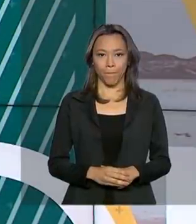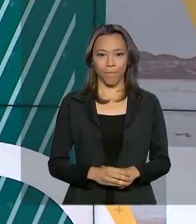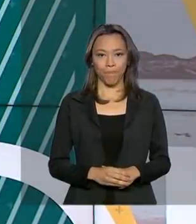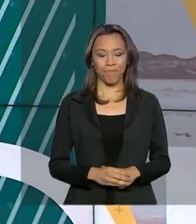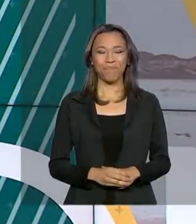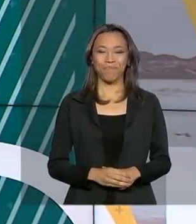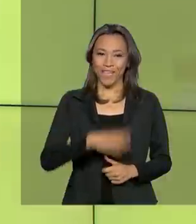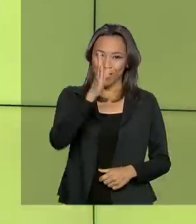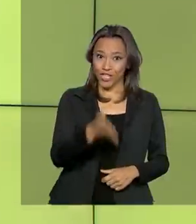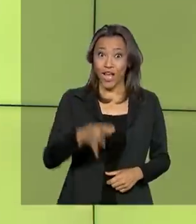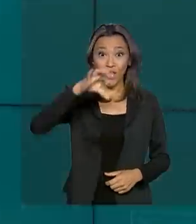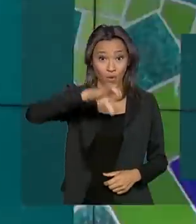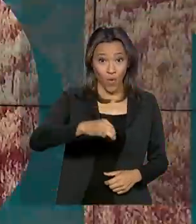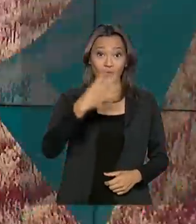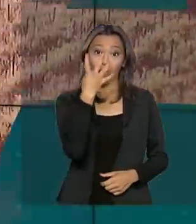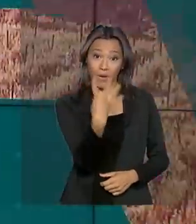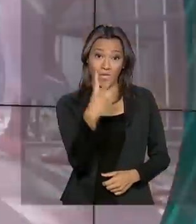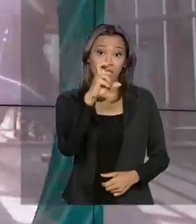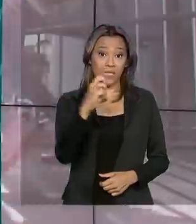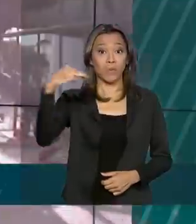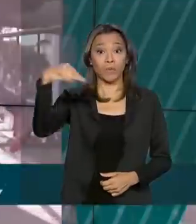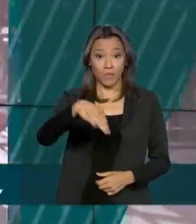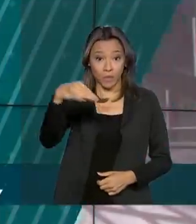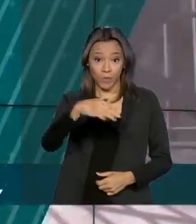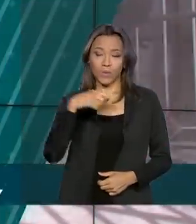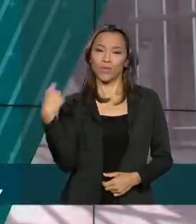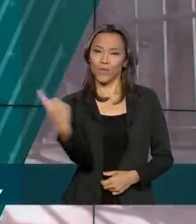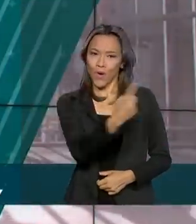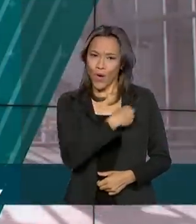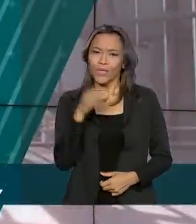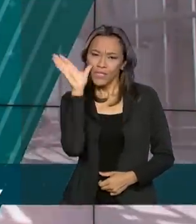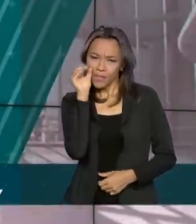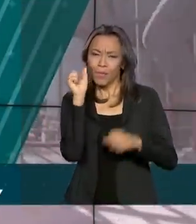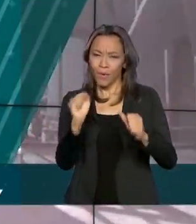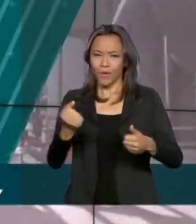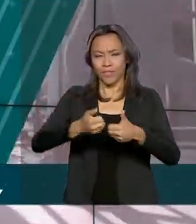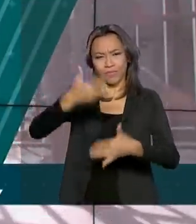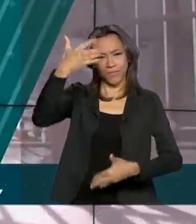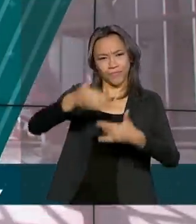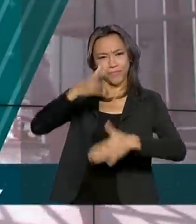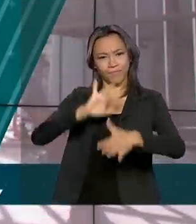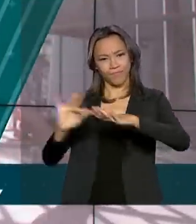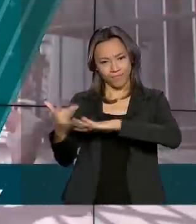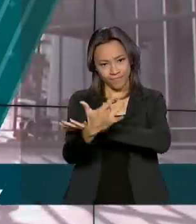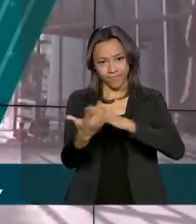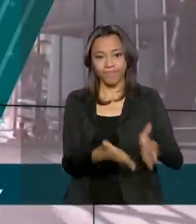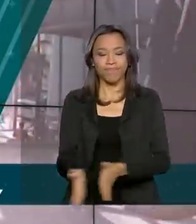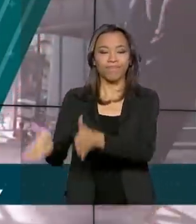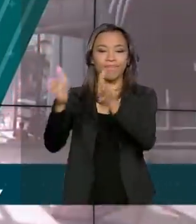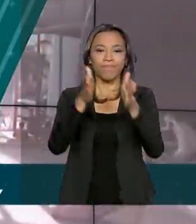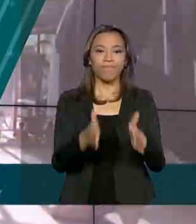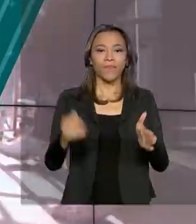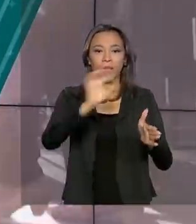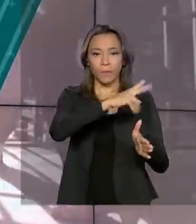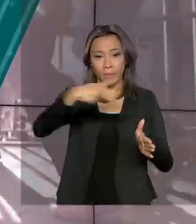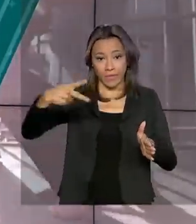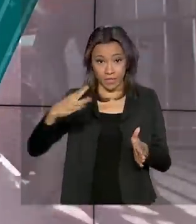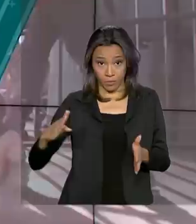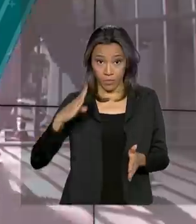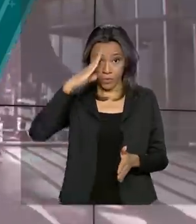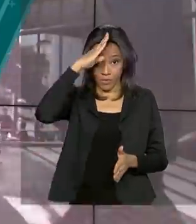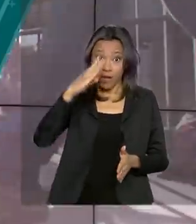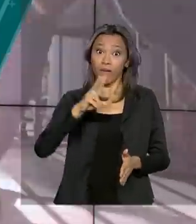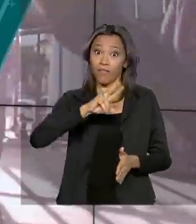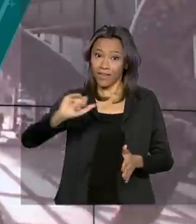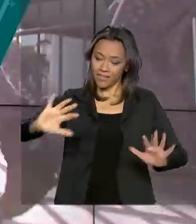São 9 horas e 45 minutos, estamos ao vivo também pelas redes sociais. O presidente Jair Bolsonaro